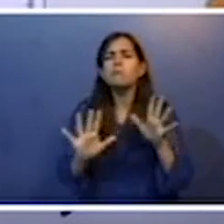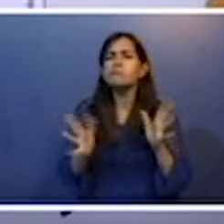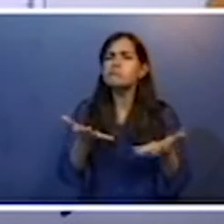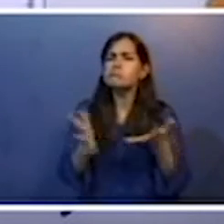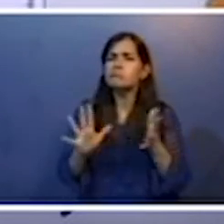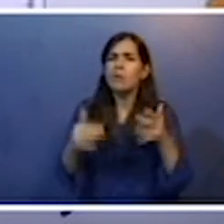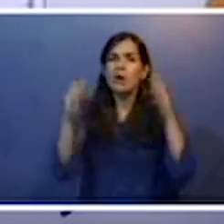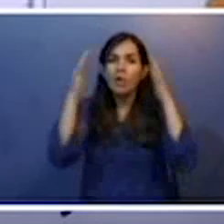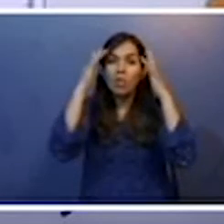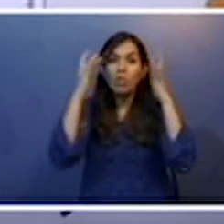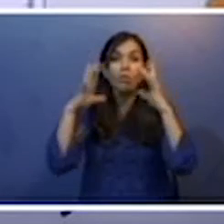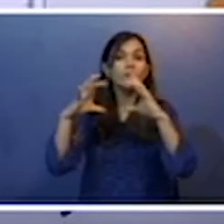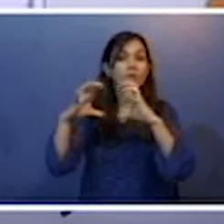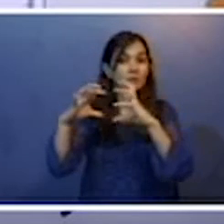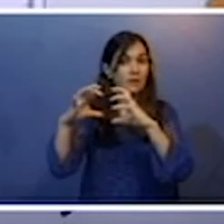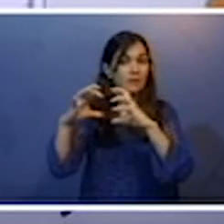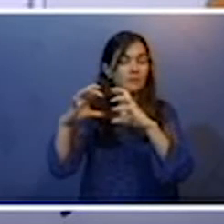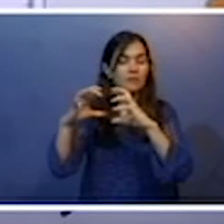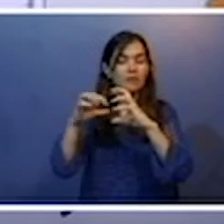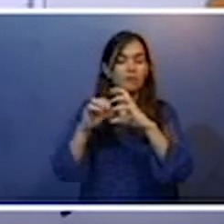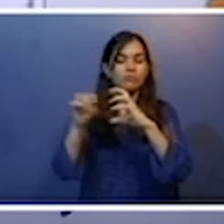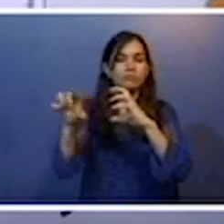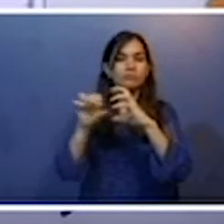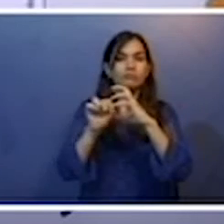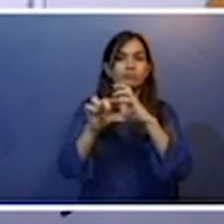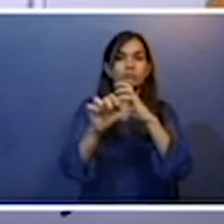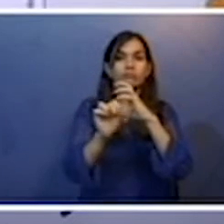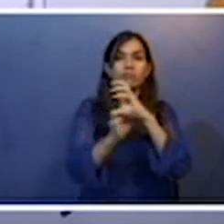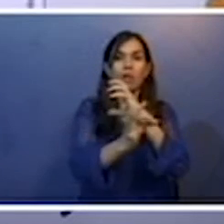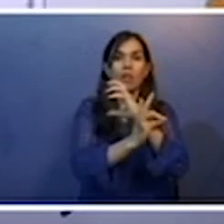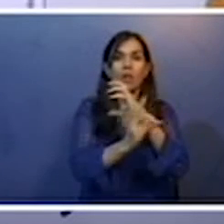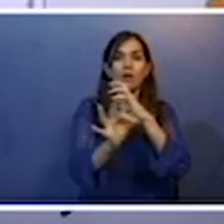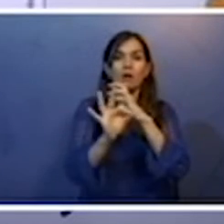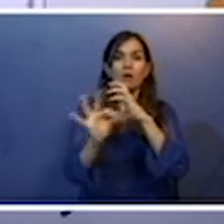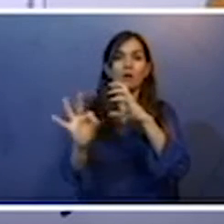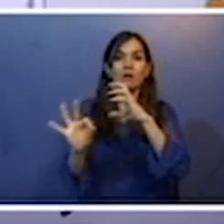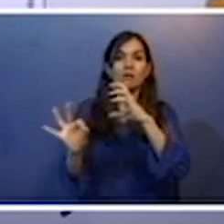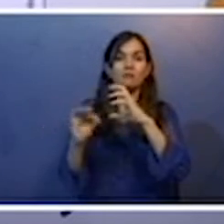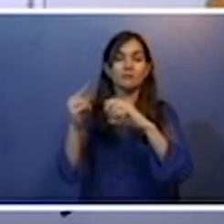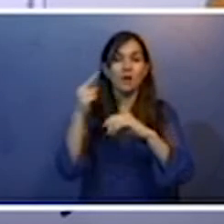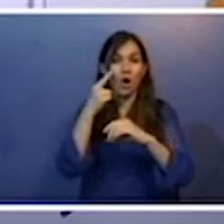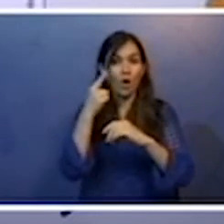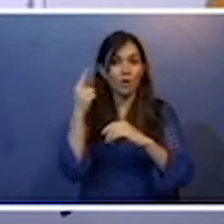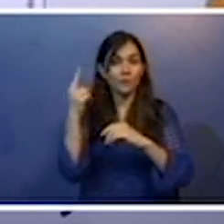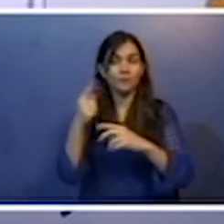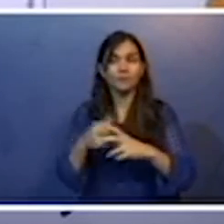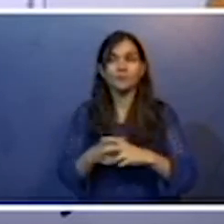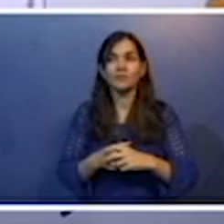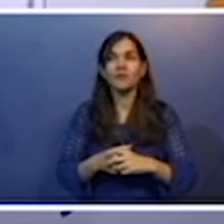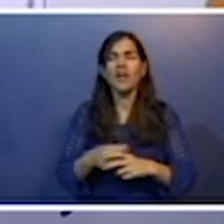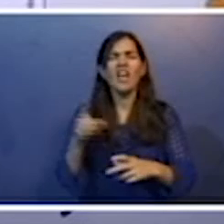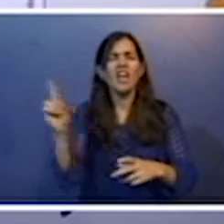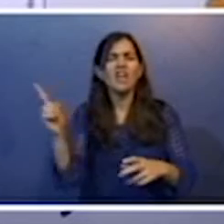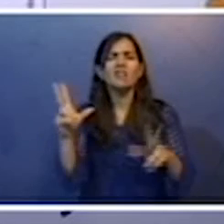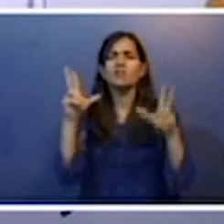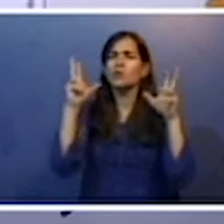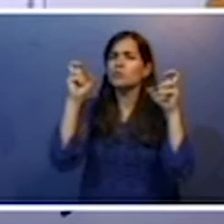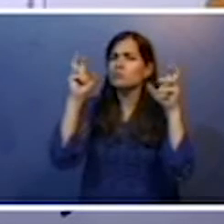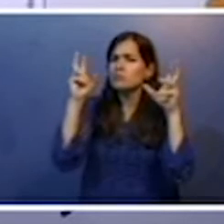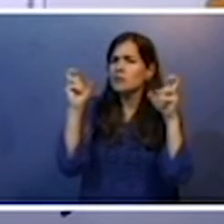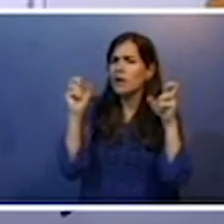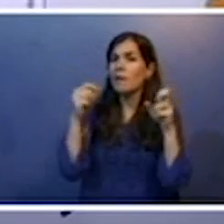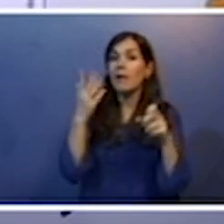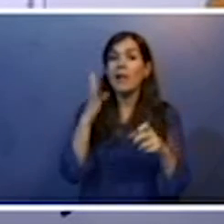dentro da nossa cabeça, que são as ligações. Então, eu trouxe, olha só que é um assunto bem bacana, de